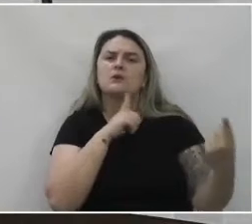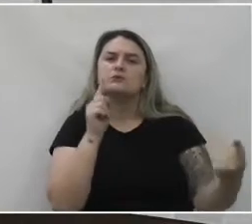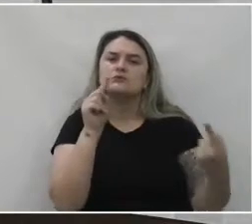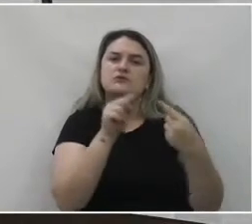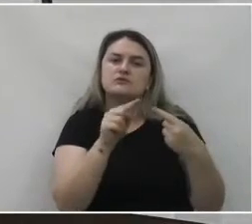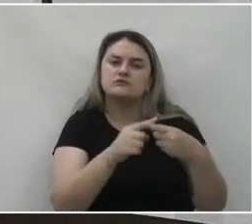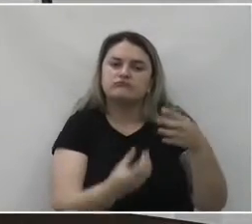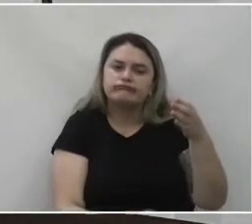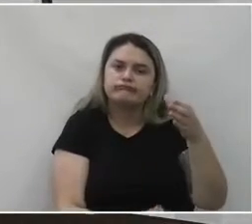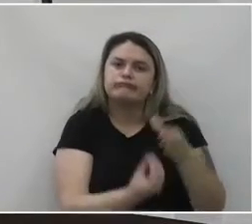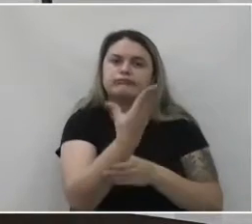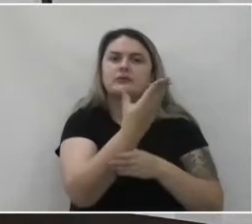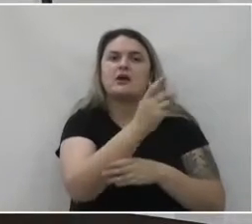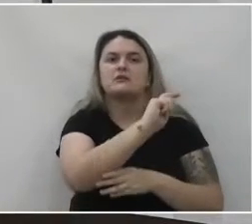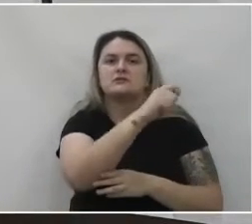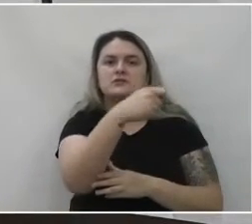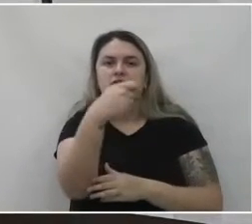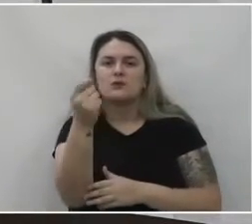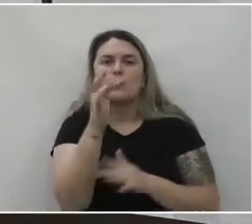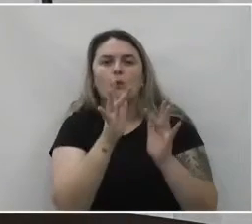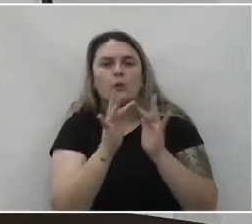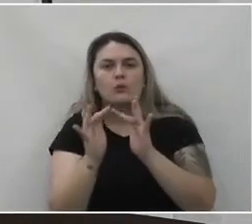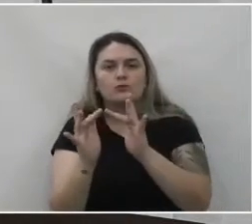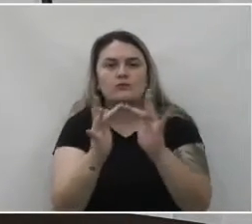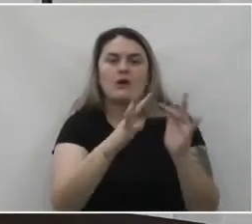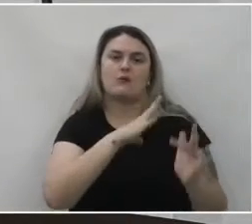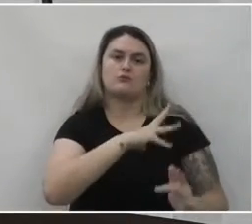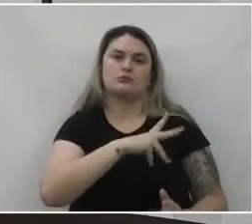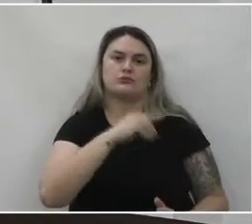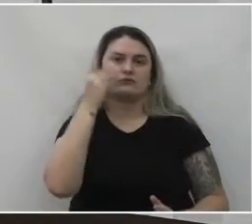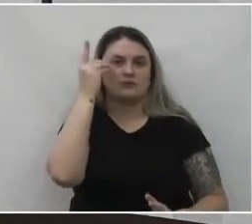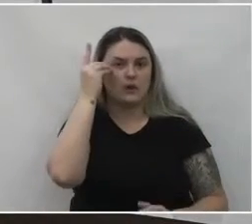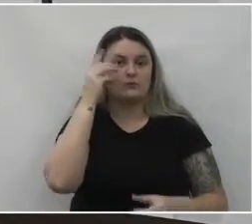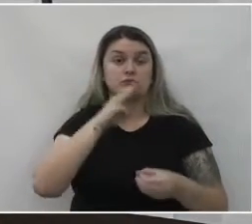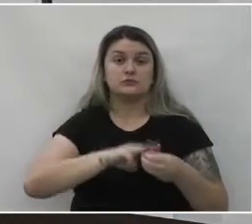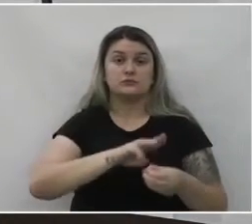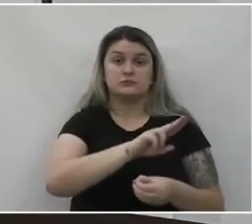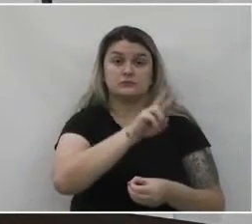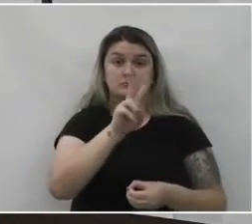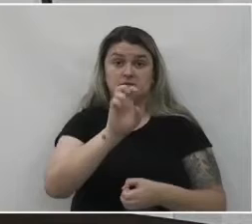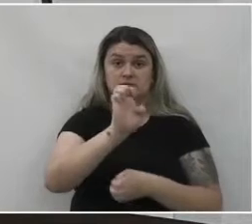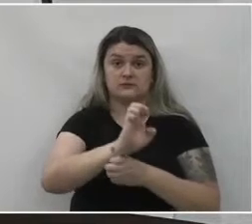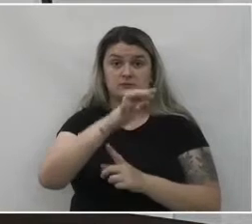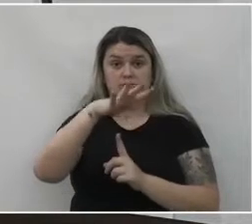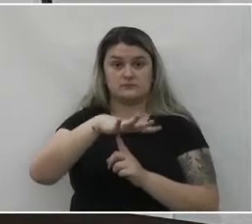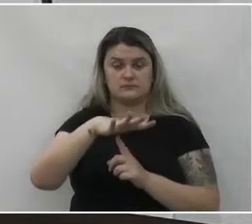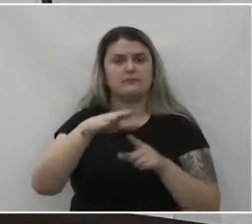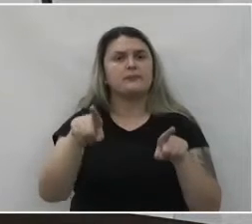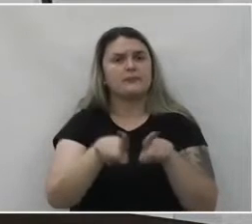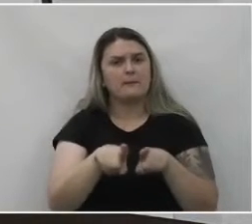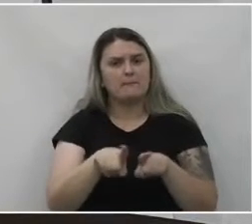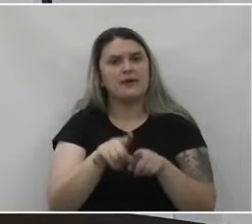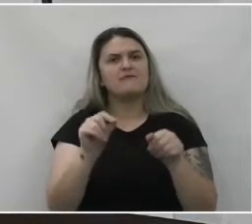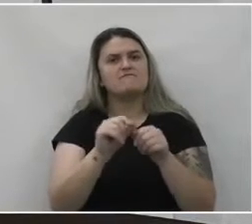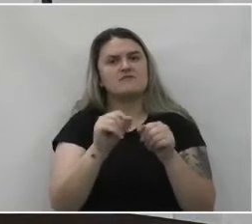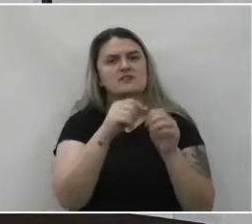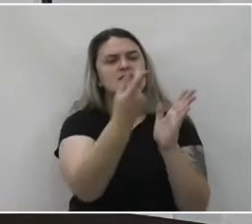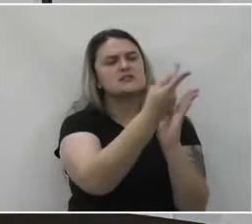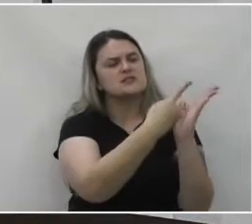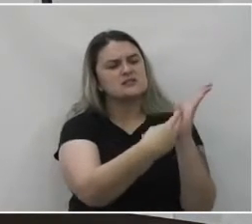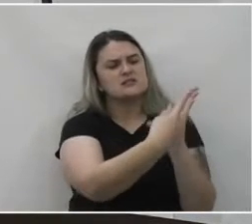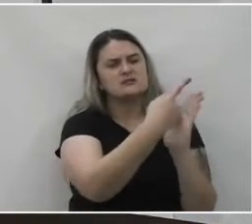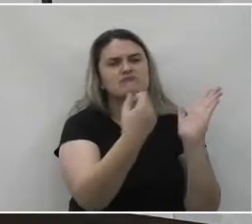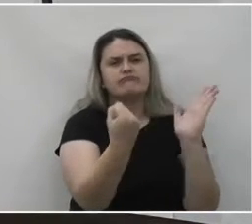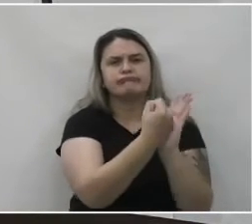a Associação Laços de Amor Dal de União da Vitória, Paraná. Assim como definiram a logo da Associação